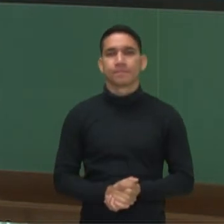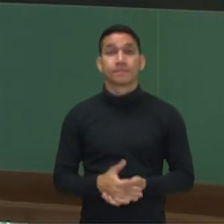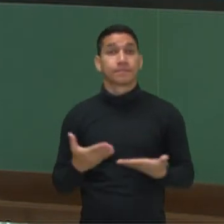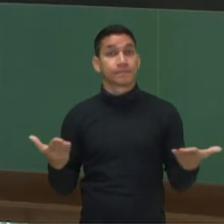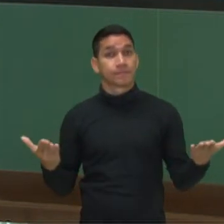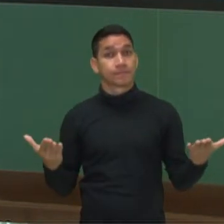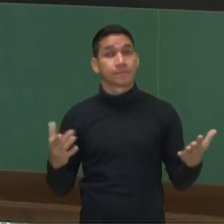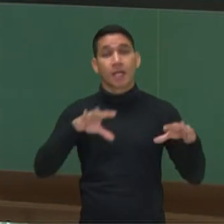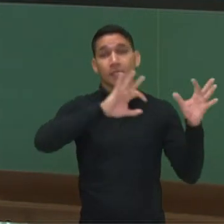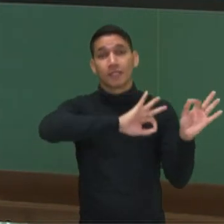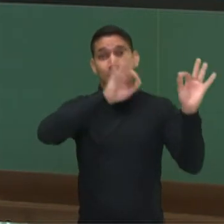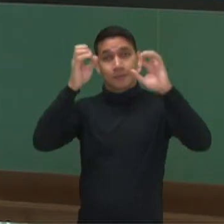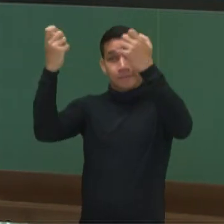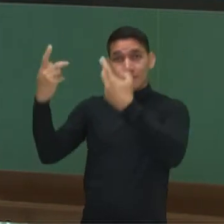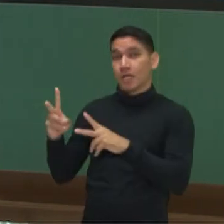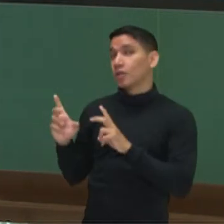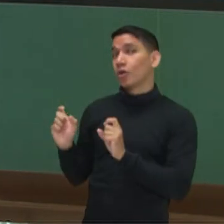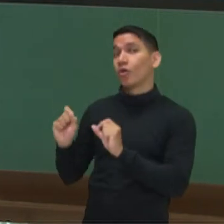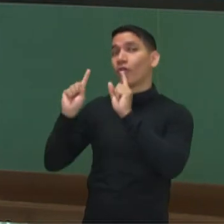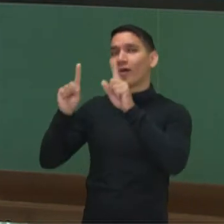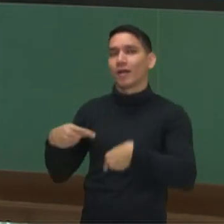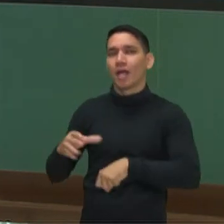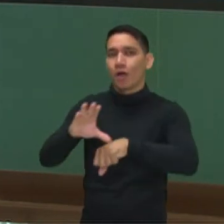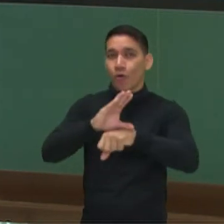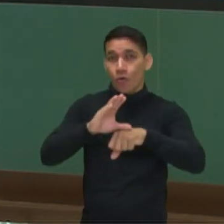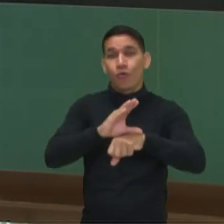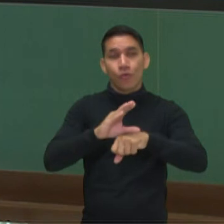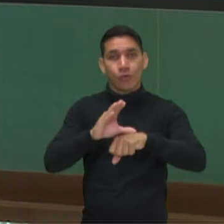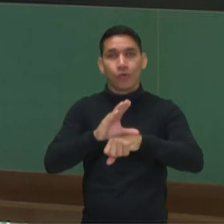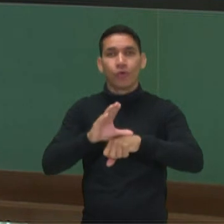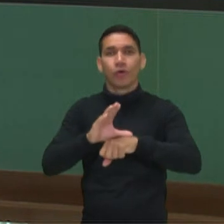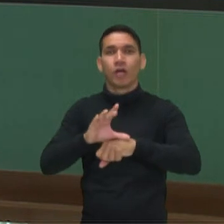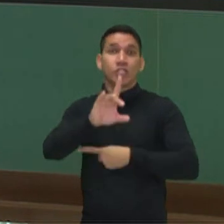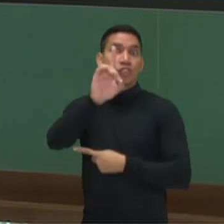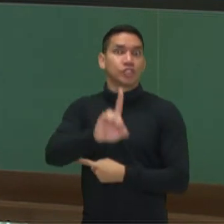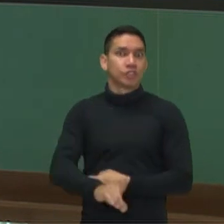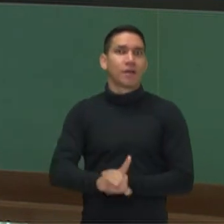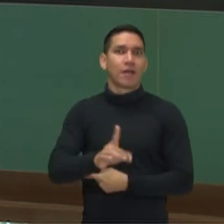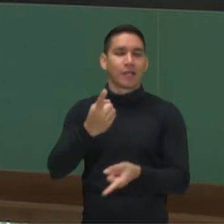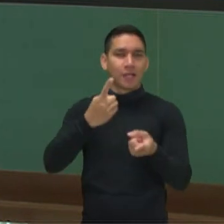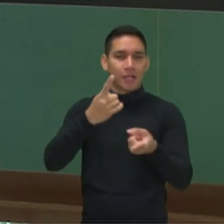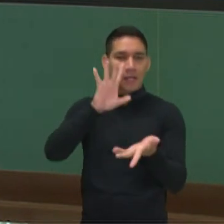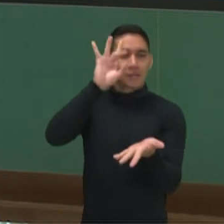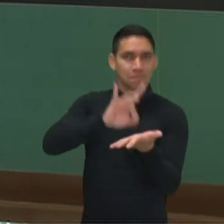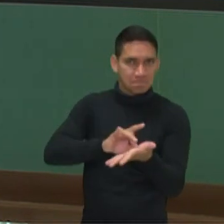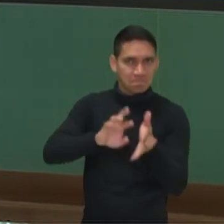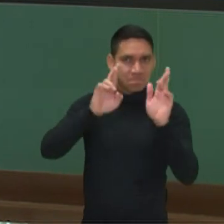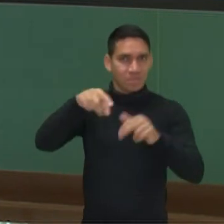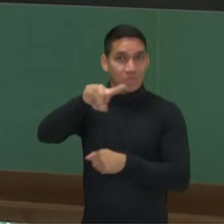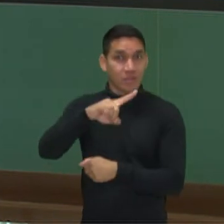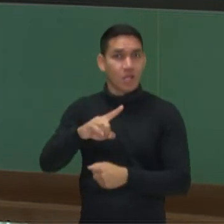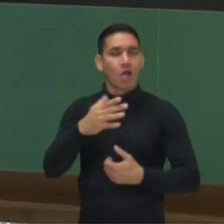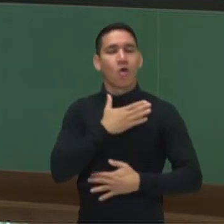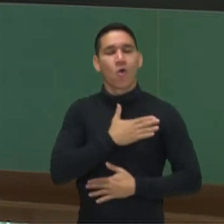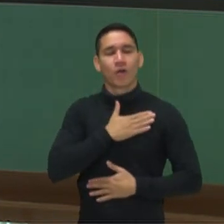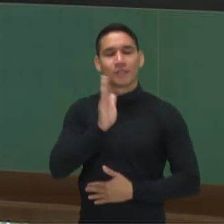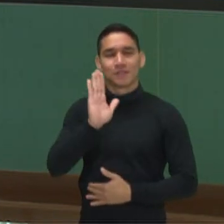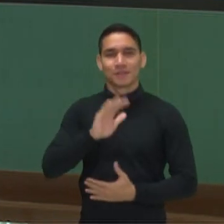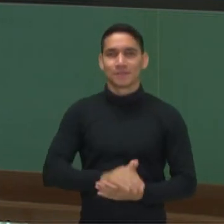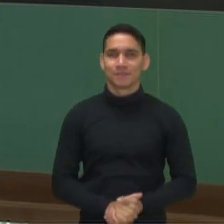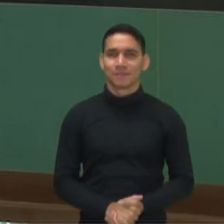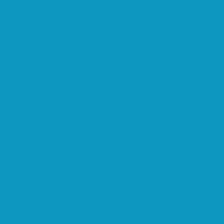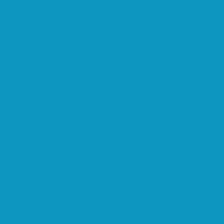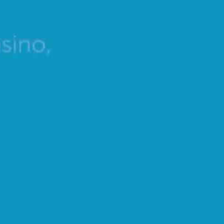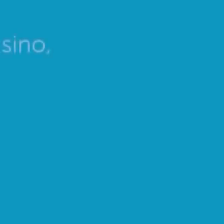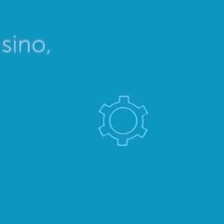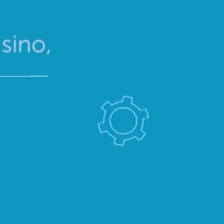Pessoal, neste vídeo nós falamos sobre Constituição Federal, direito à nacionalidade. Espero que vocês tenham gostado. até breve.